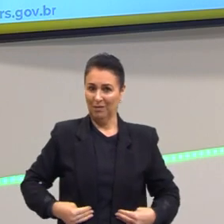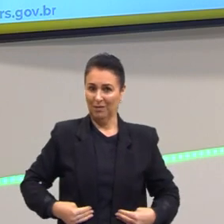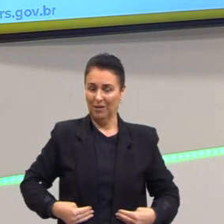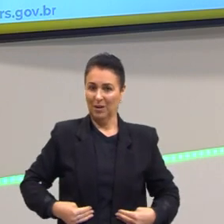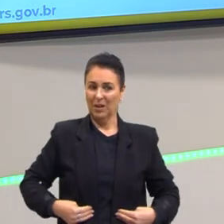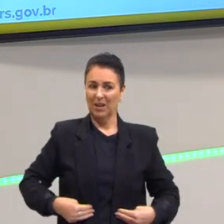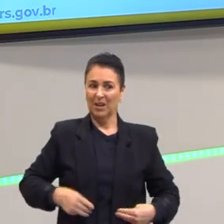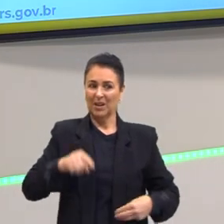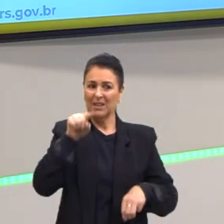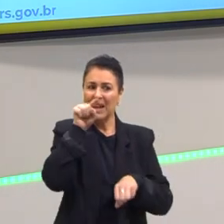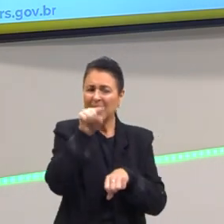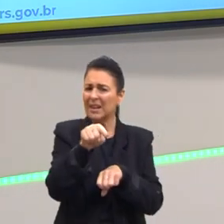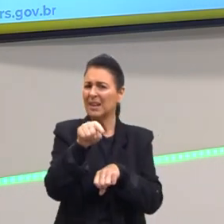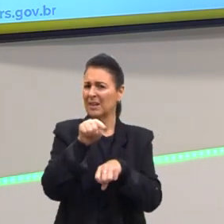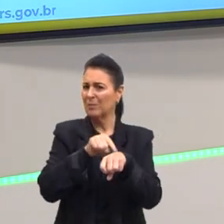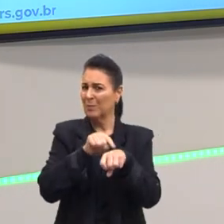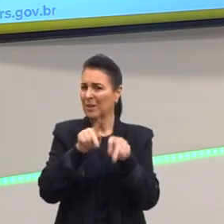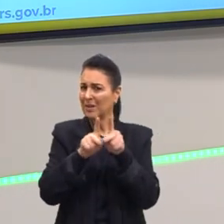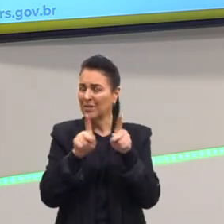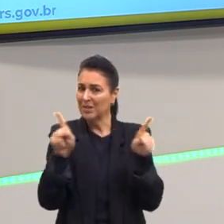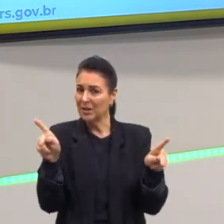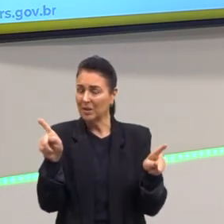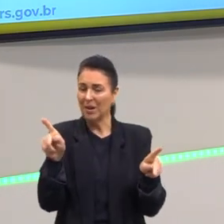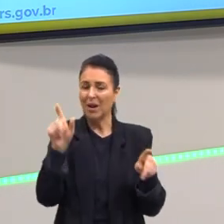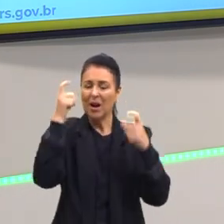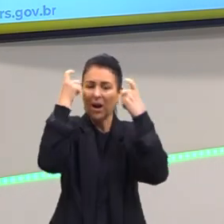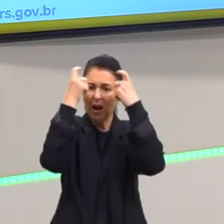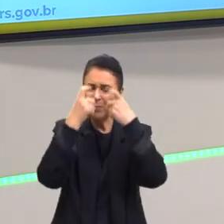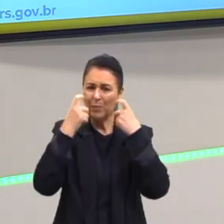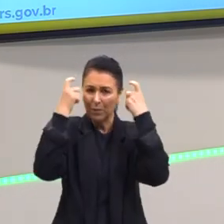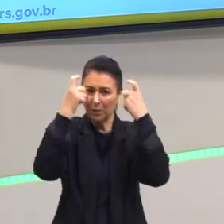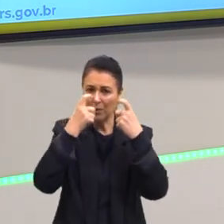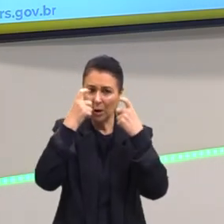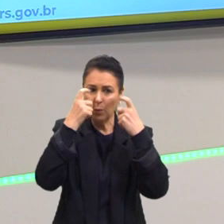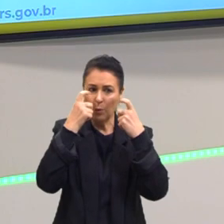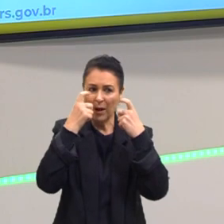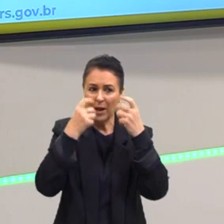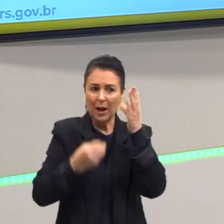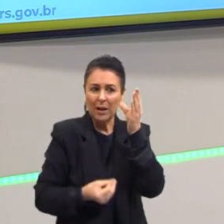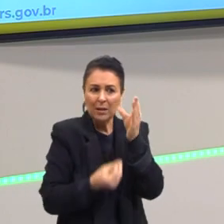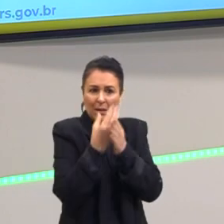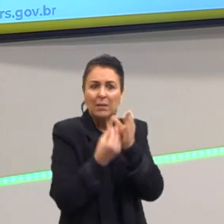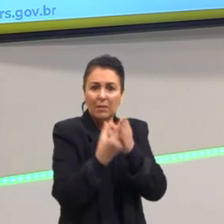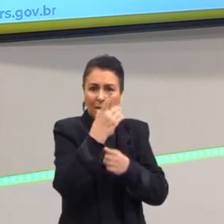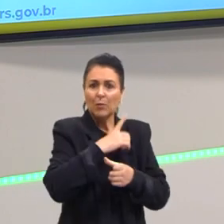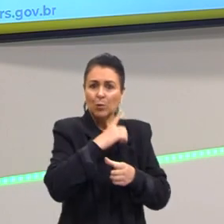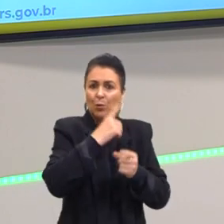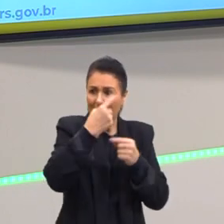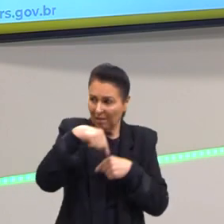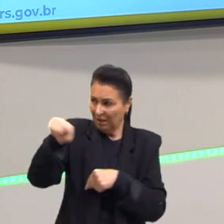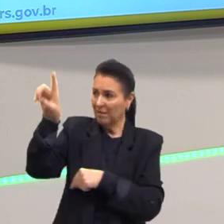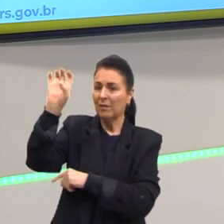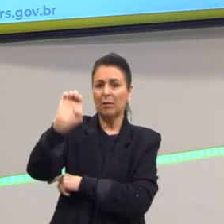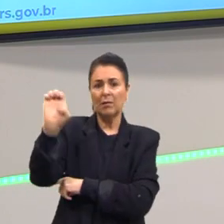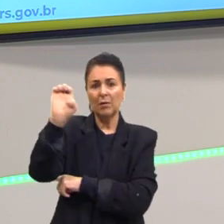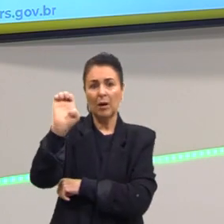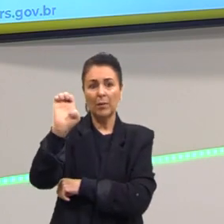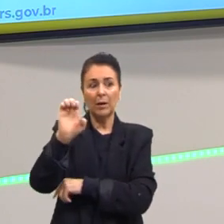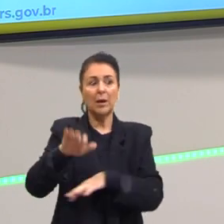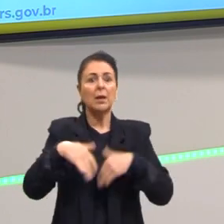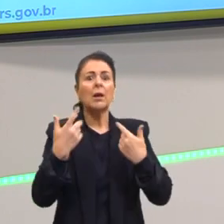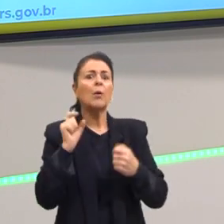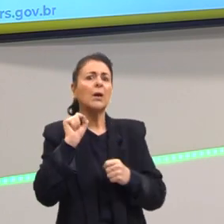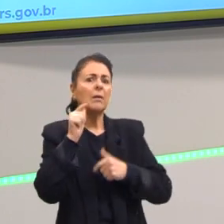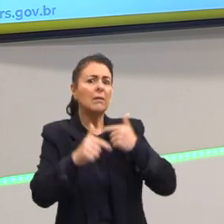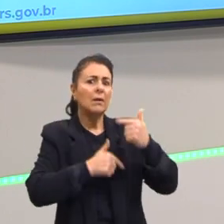Naquele momento, a preocupação deles era abastecer a Europa. Quem poderia fazer isso era o escravo. Então, portanto,